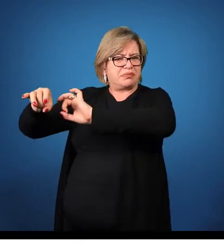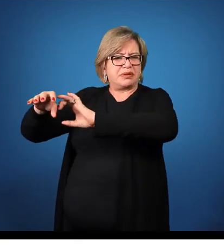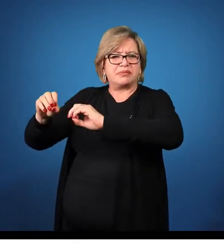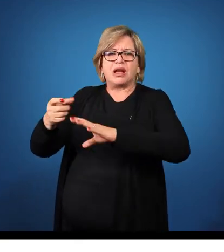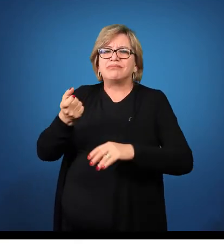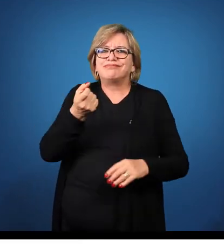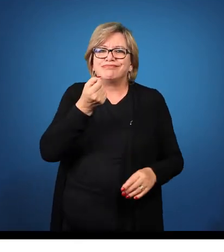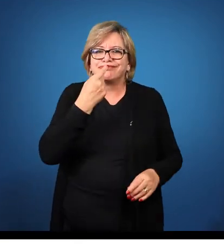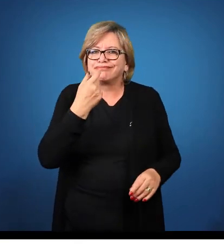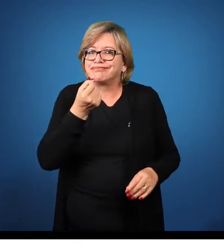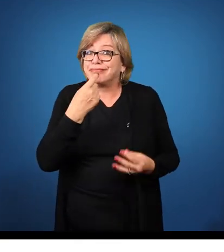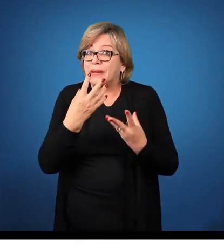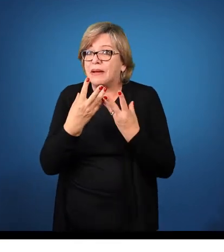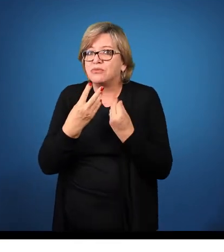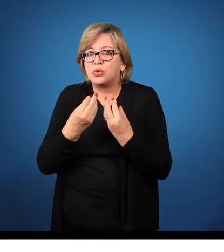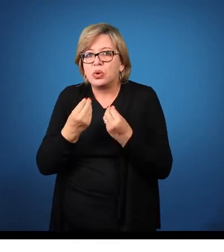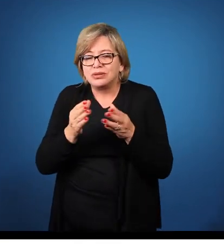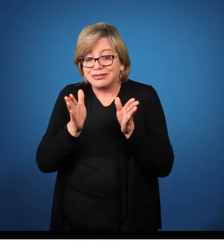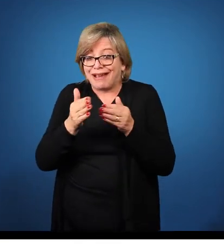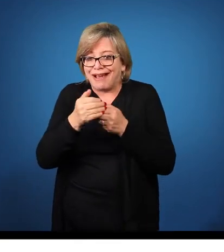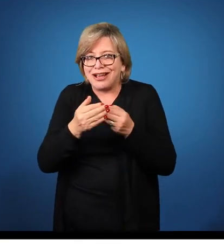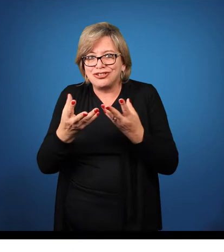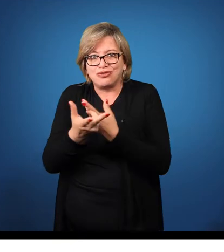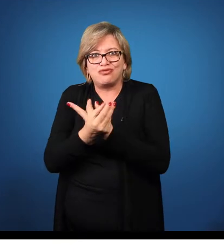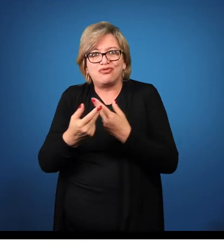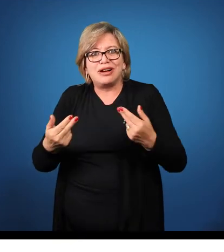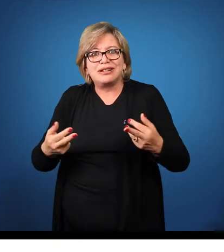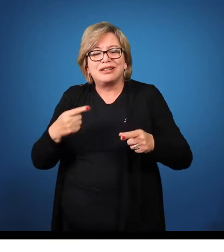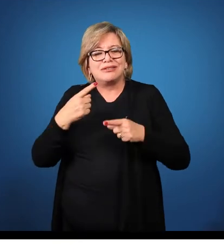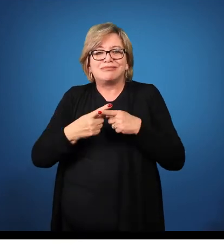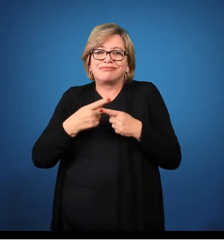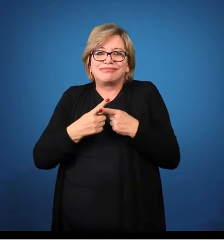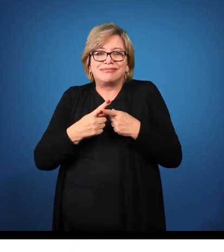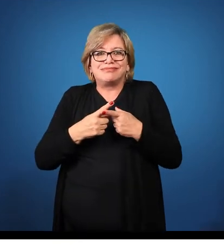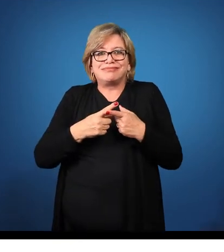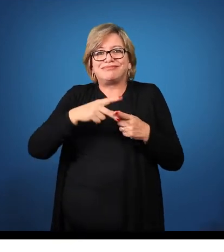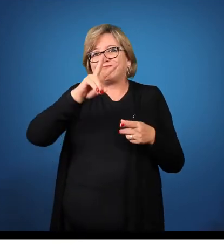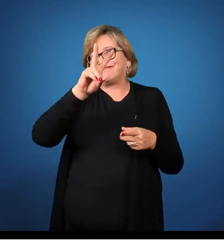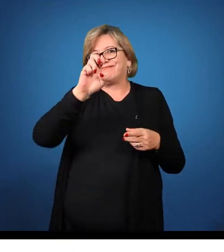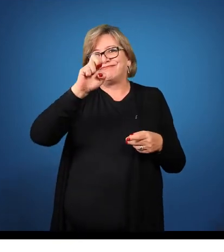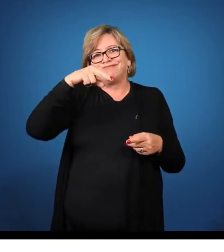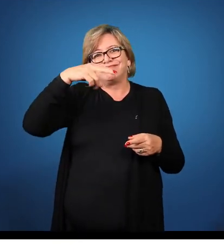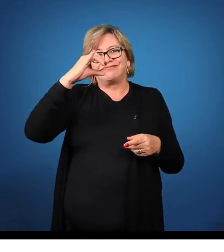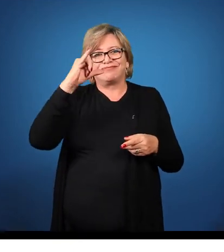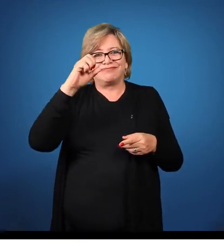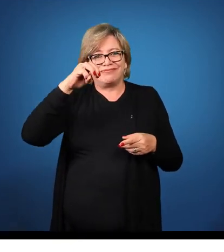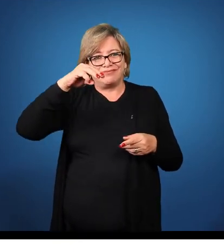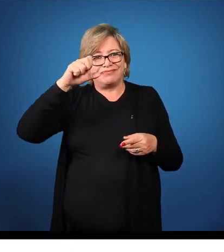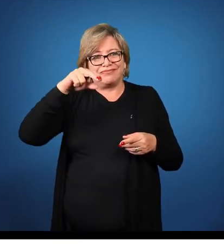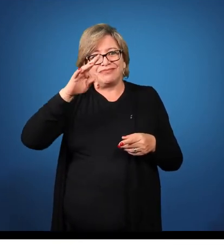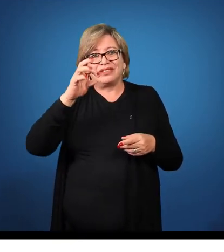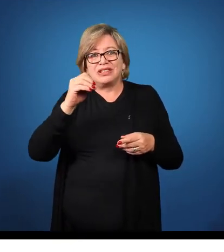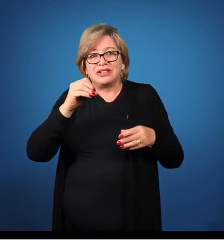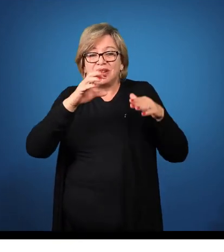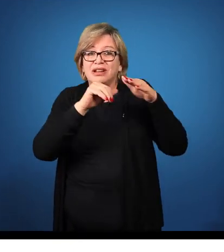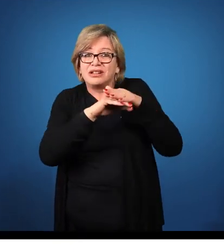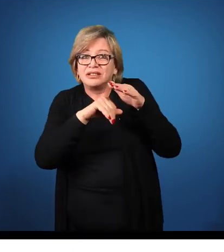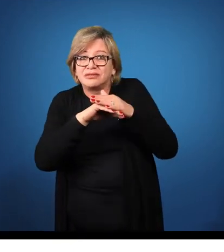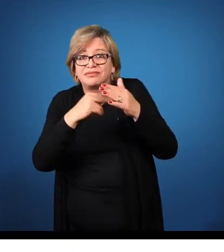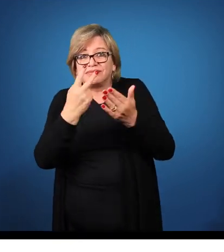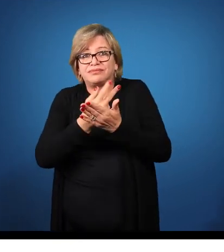comprimidos, de caixas de remédios, fora por quê? Porque tinha sido armazenado errado.